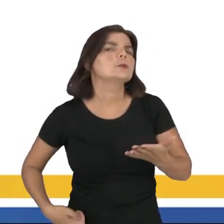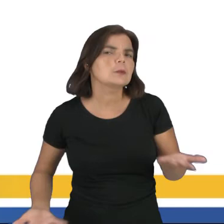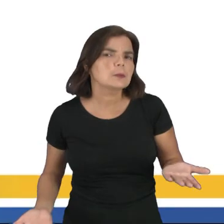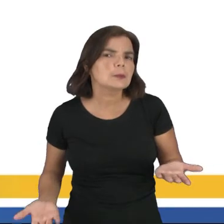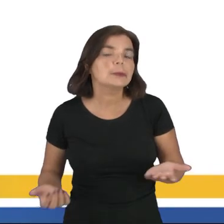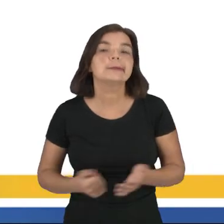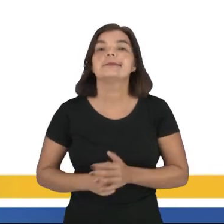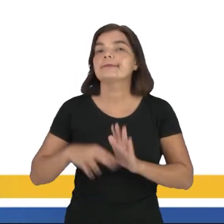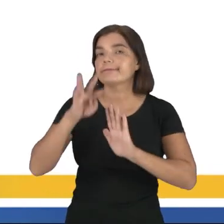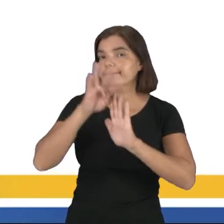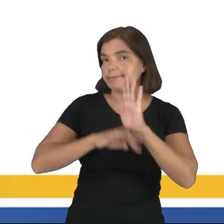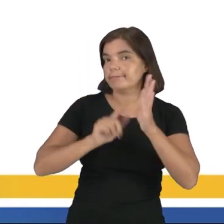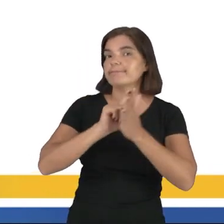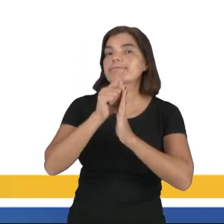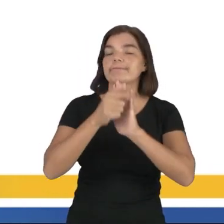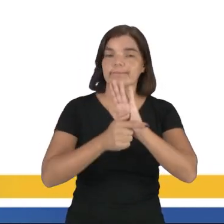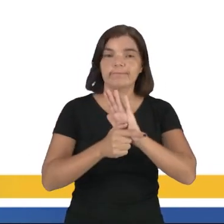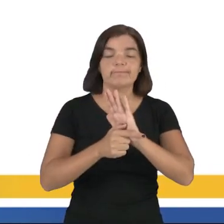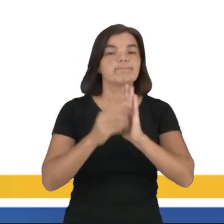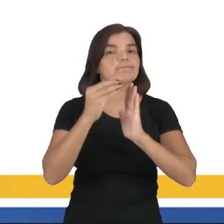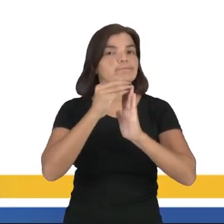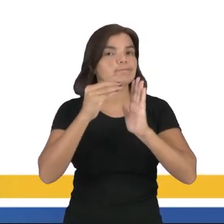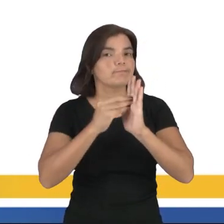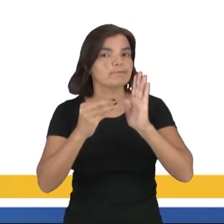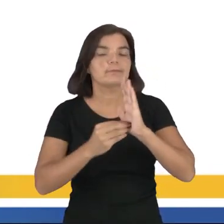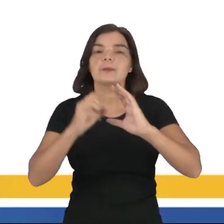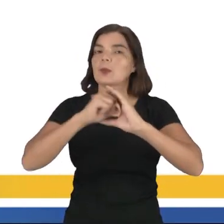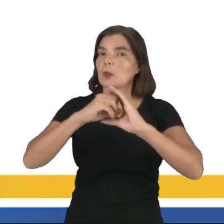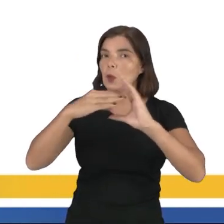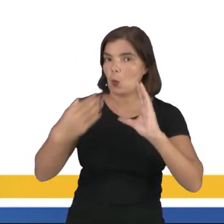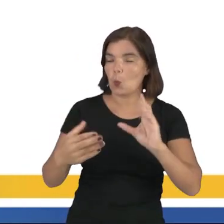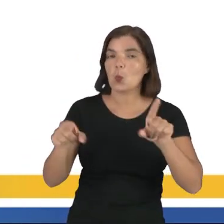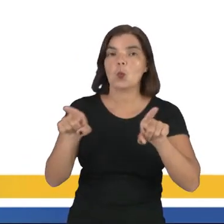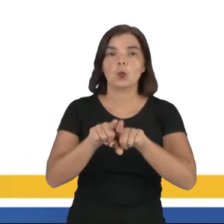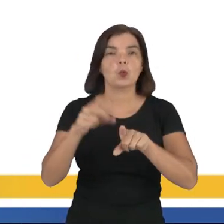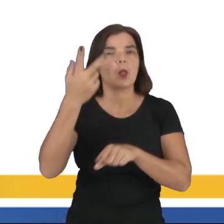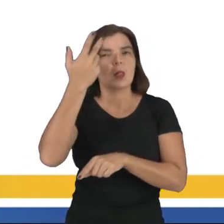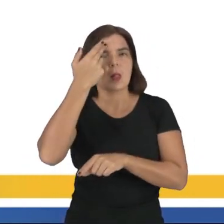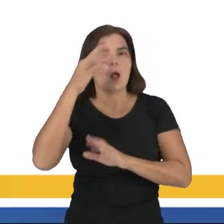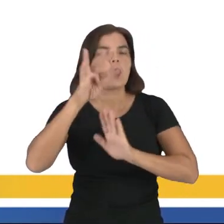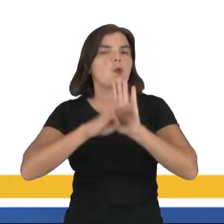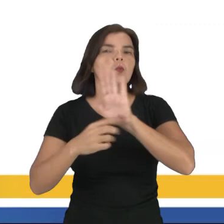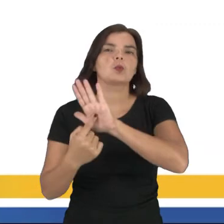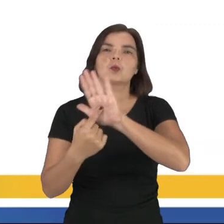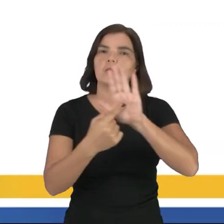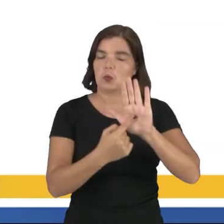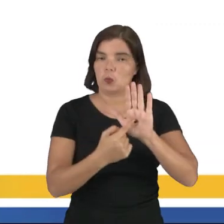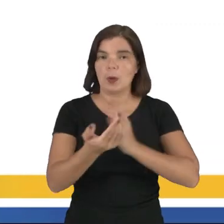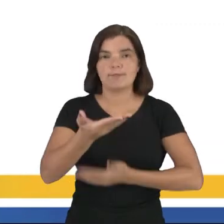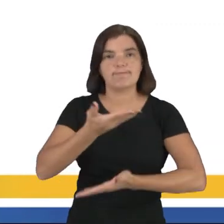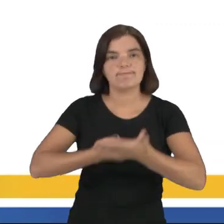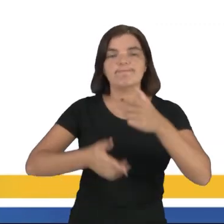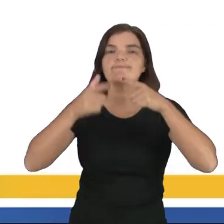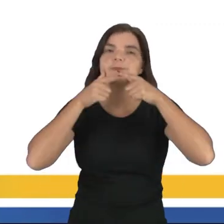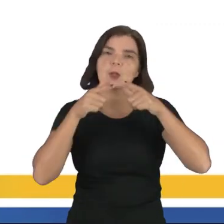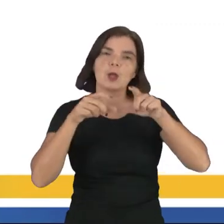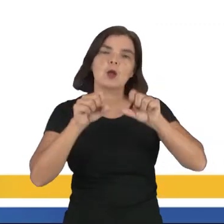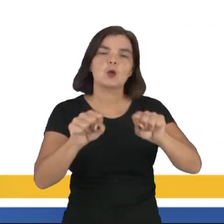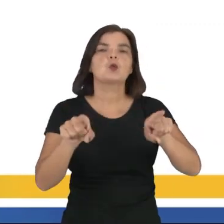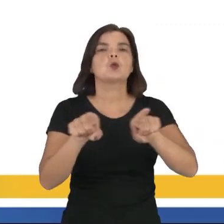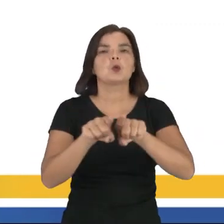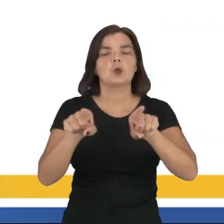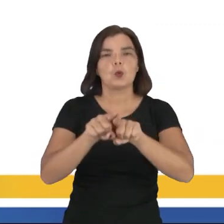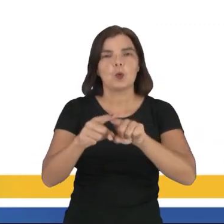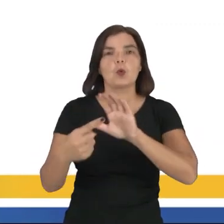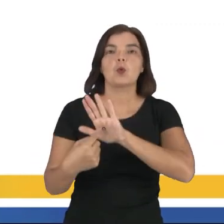Os gêneros textuais são classificados conforme as características comuns que os textos apresentam em relação à linguagem,